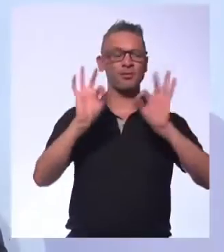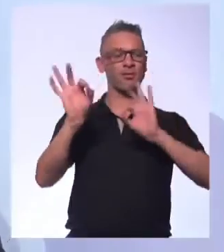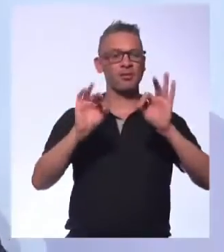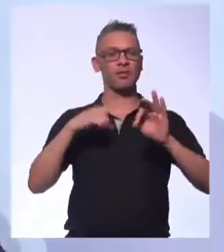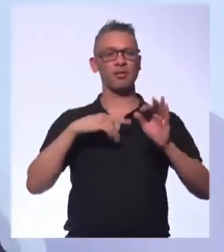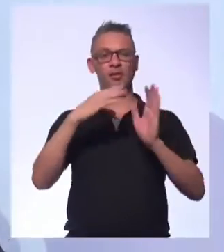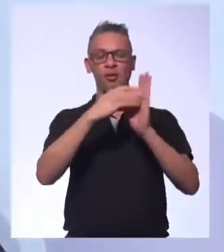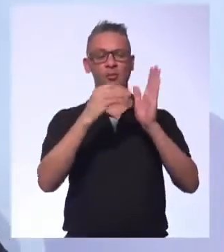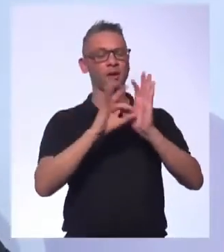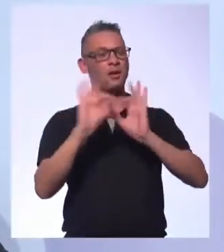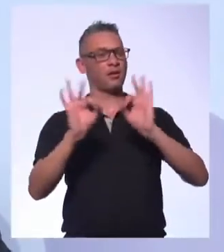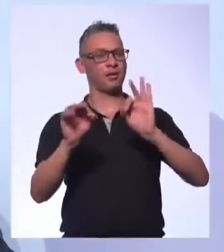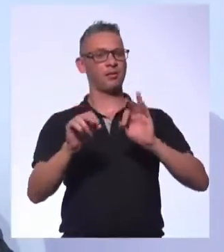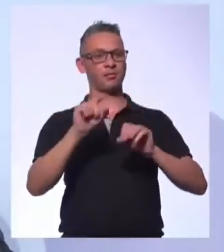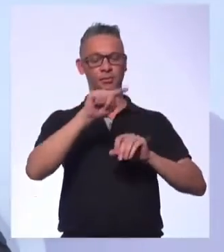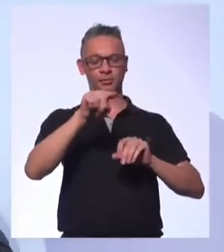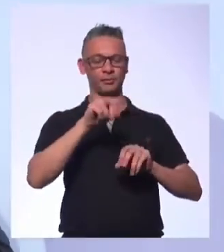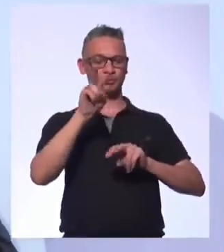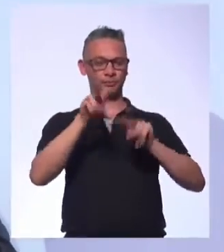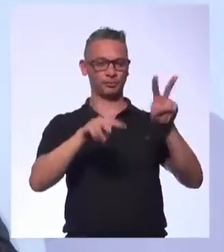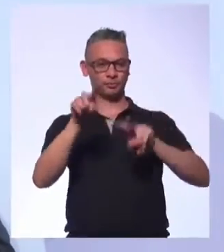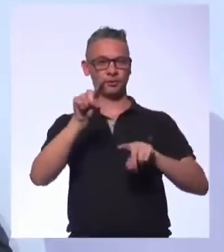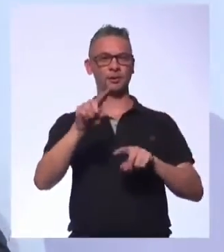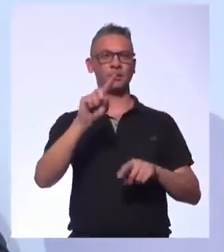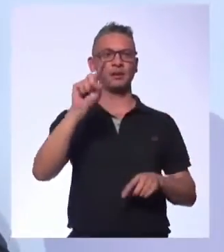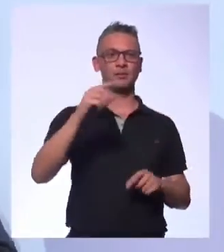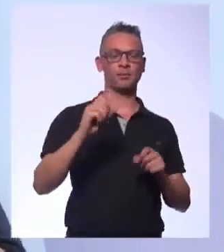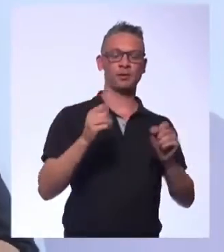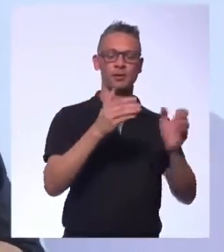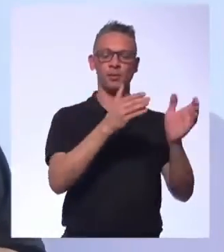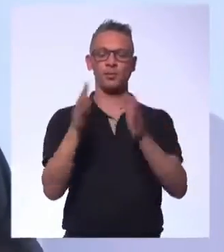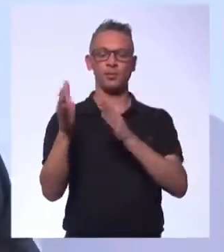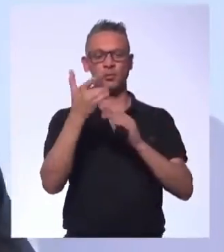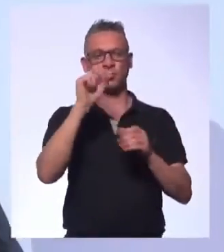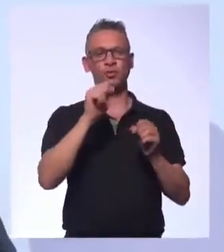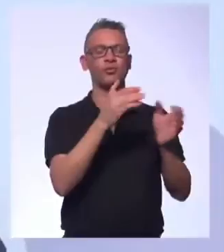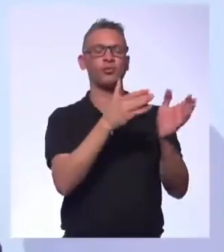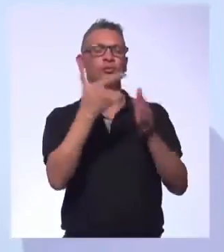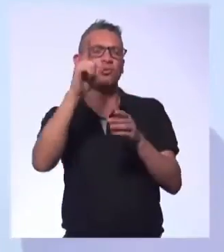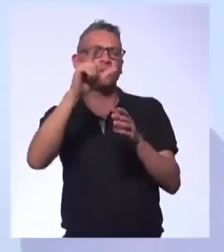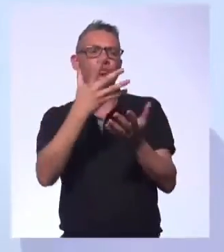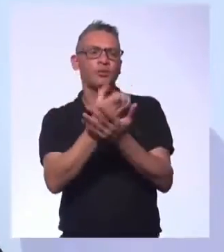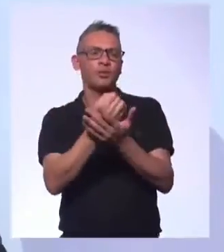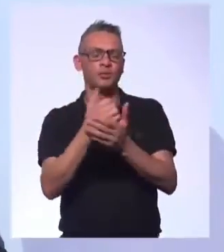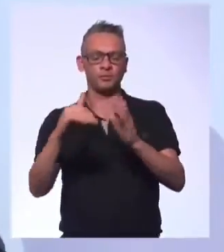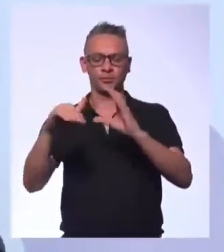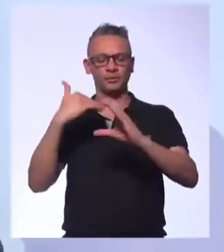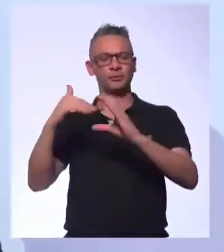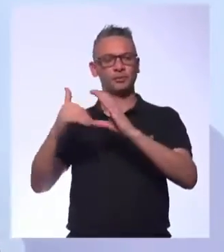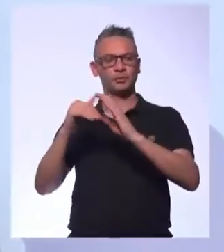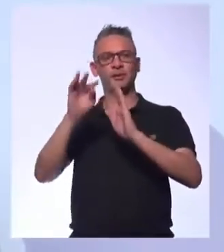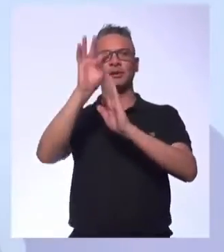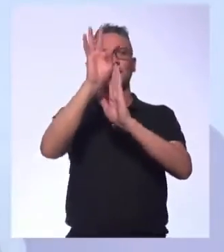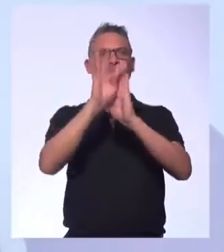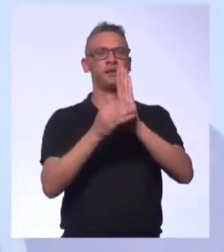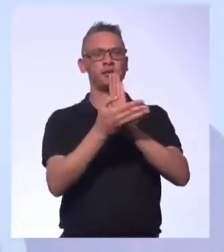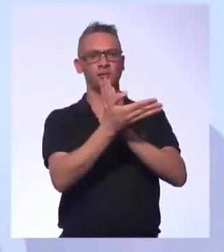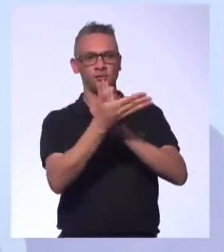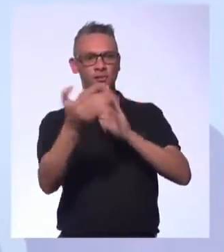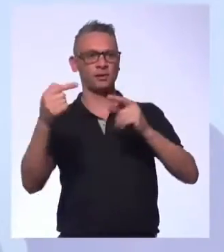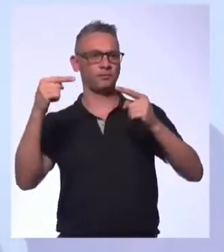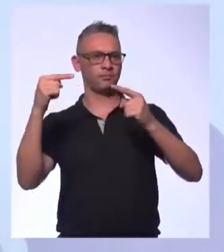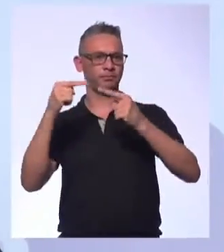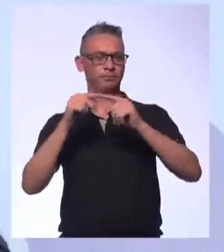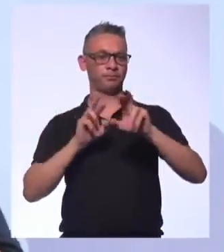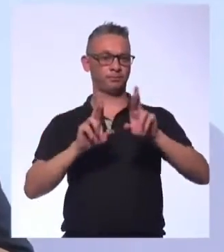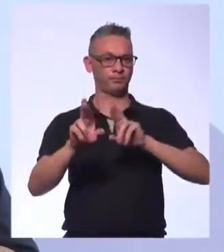copiar a pergunta, mas aí depois ou você pega essa aula novamente ou você manda para a gente, a manda o texto para vocês, só para que vocês